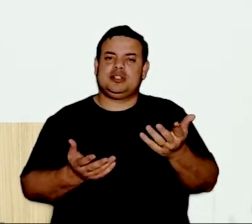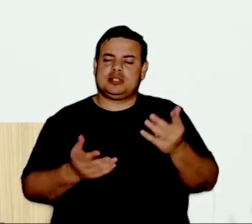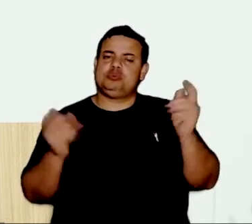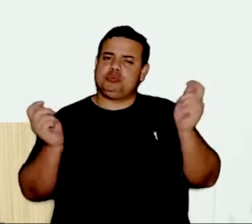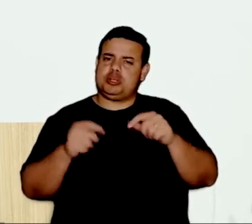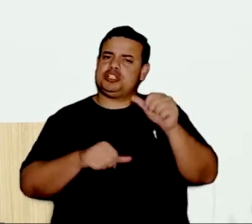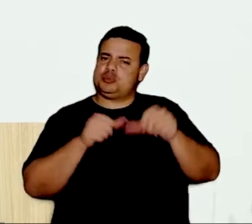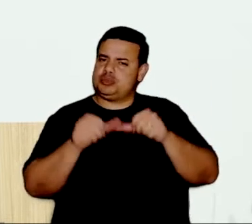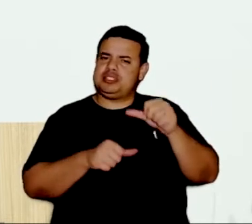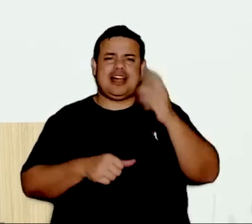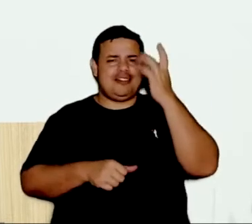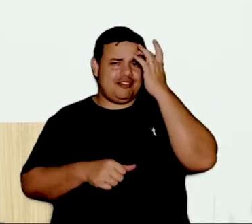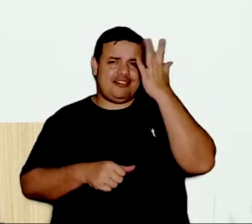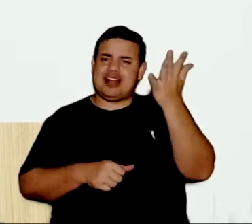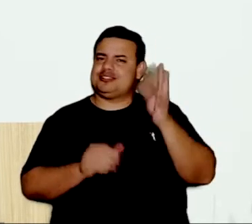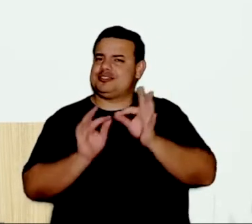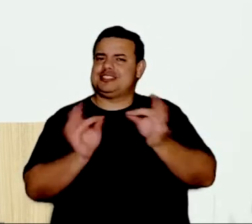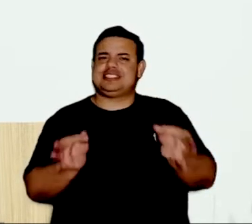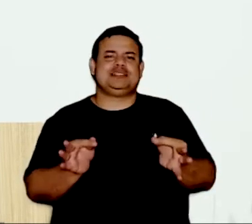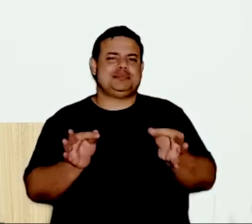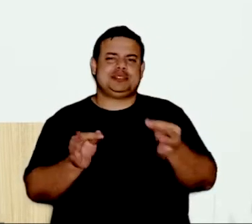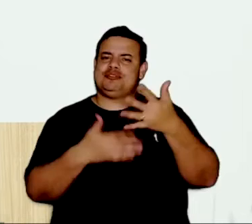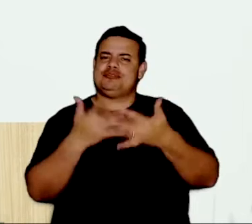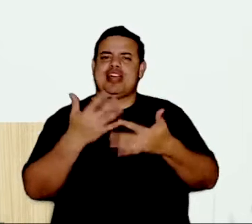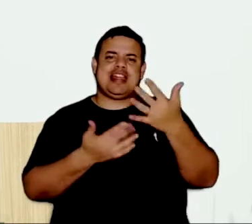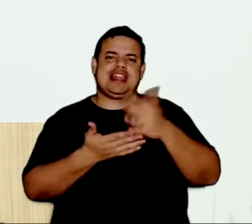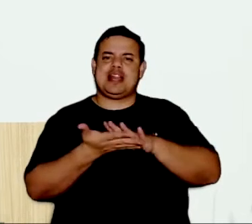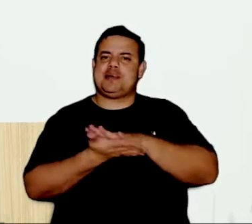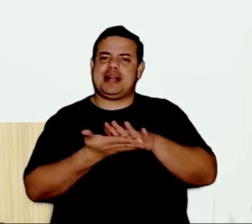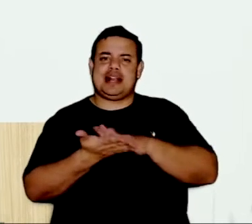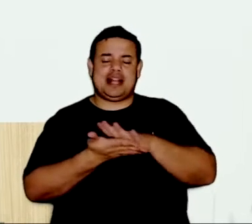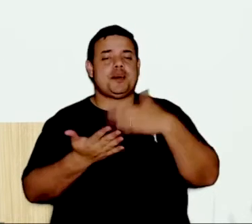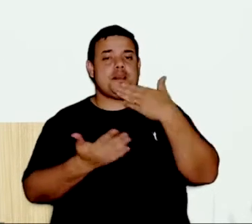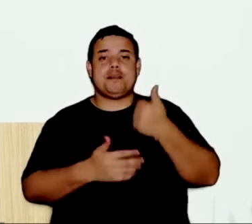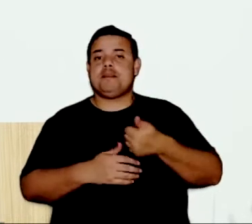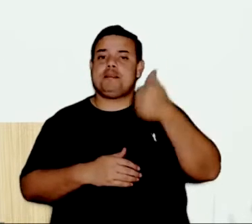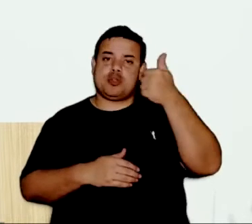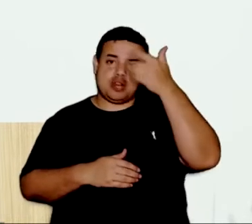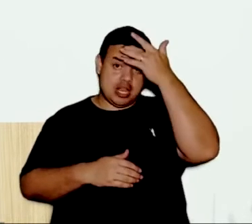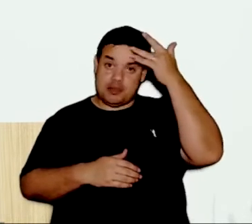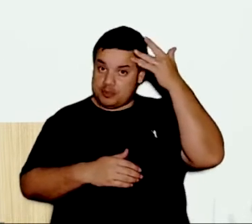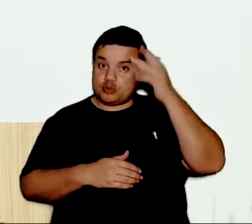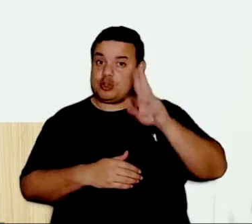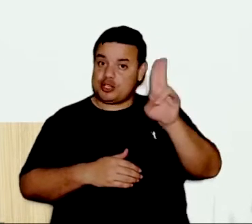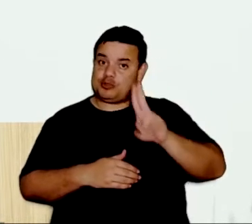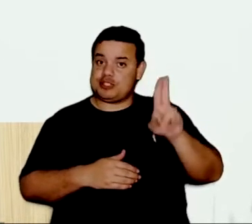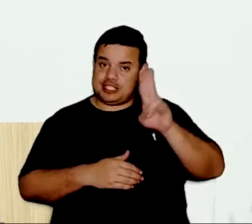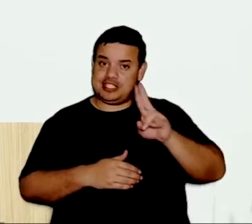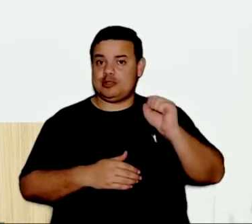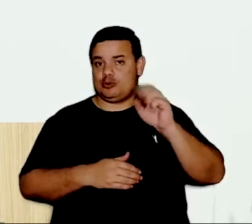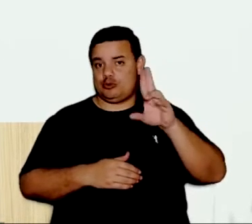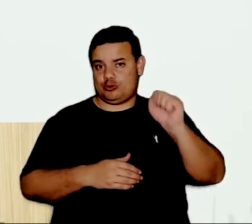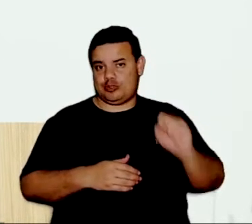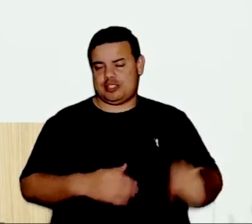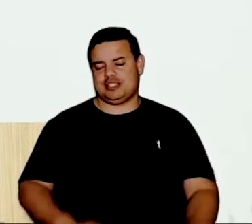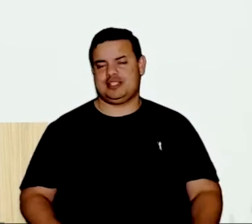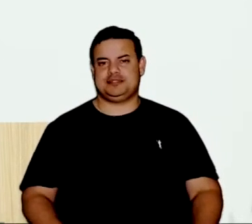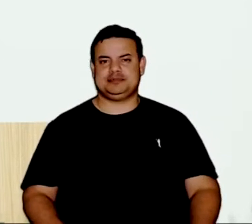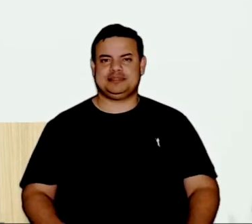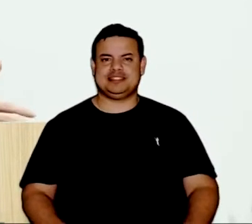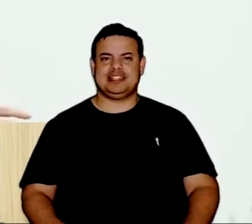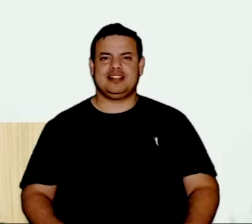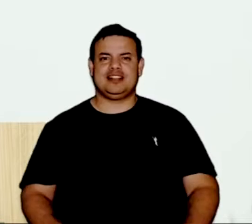fácil, não vai atrapalhar nada o sistema, e vai melhorar muito para as pessoas que usam o SUS. Também quero falar sobre o